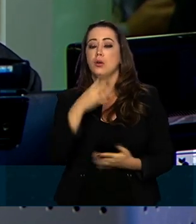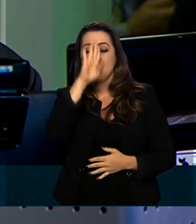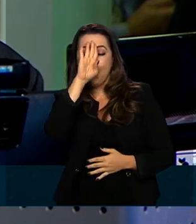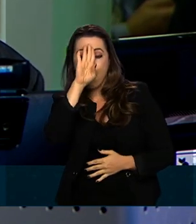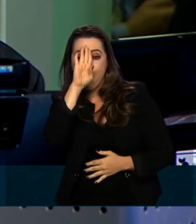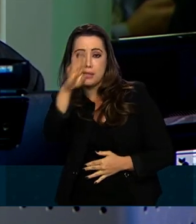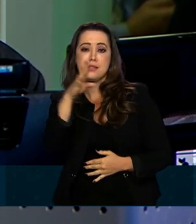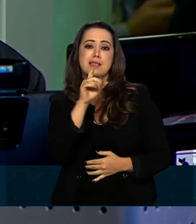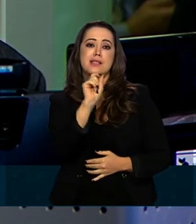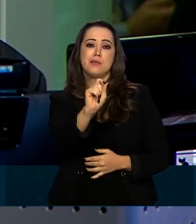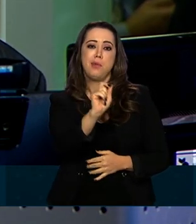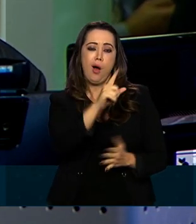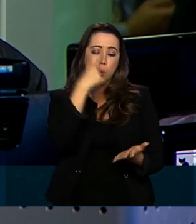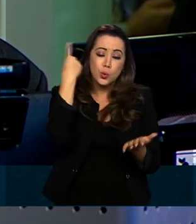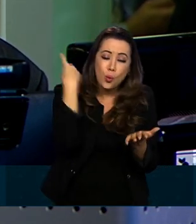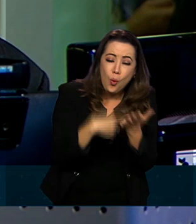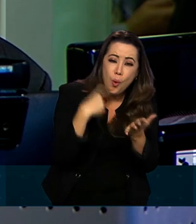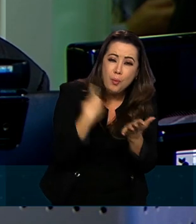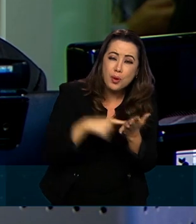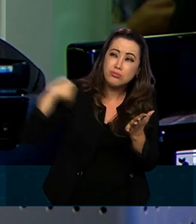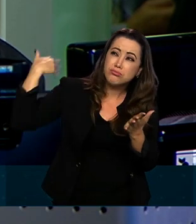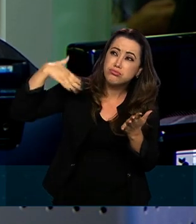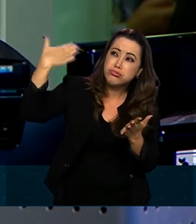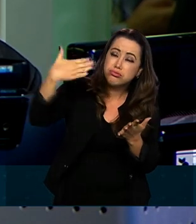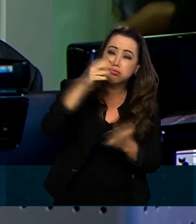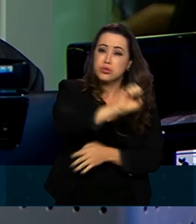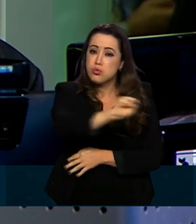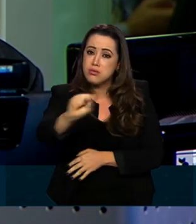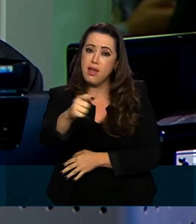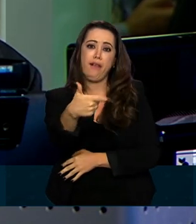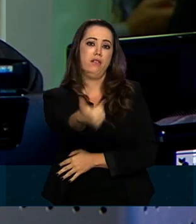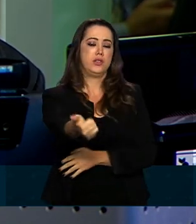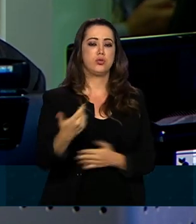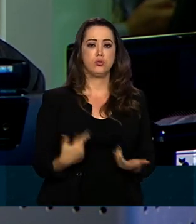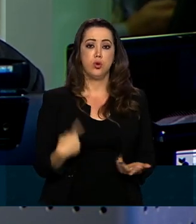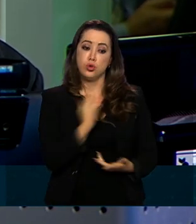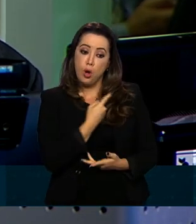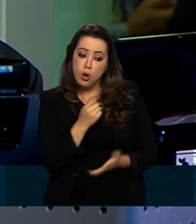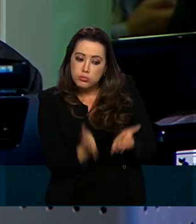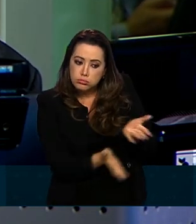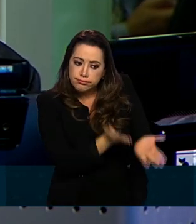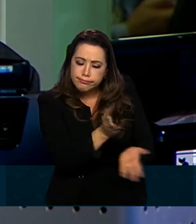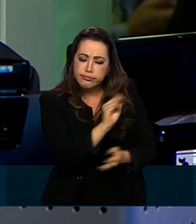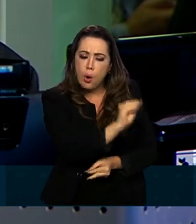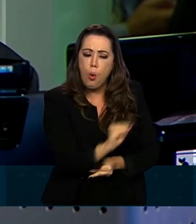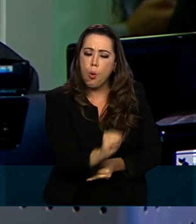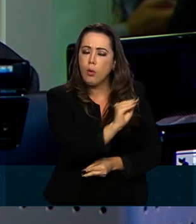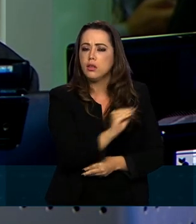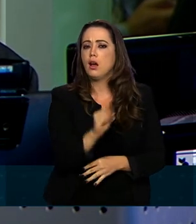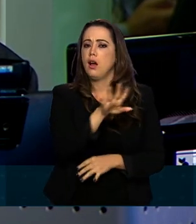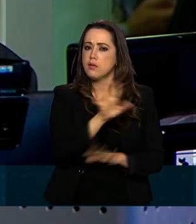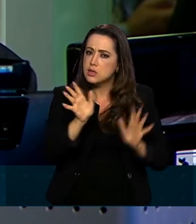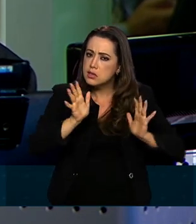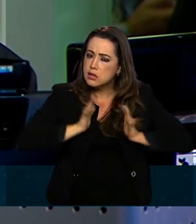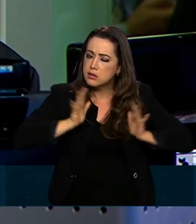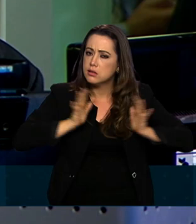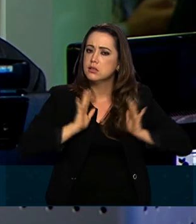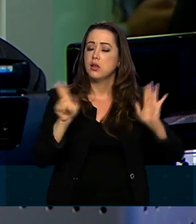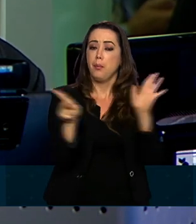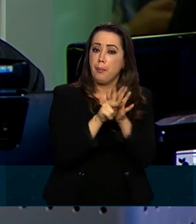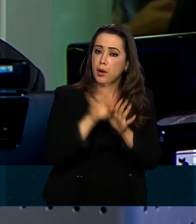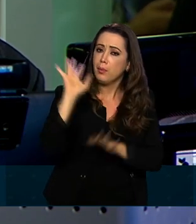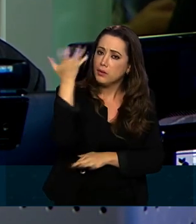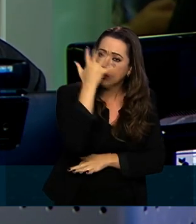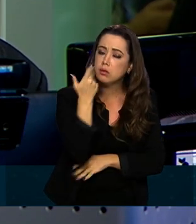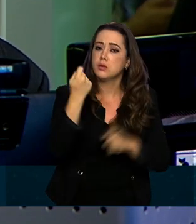principal do Pacto de Gerações do século XXI. Nós preservarmos as riquezas naturais